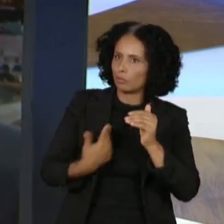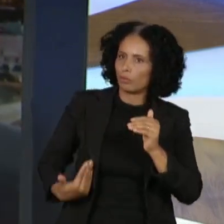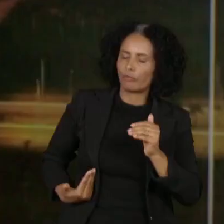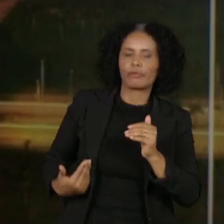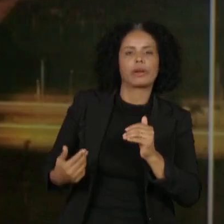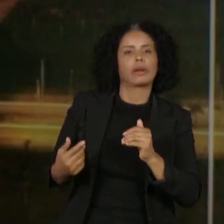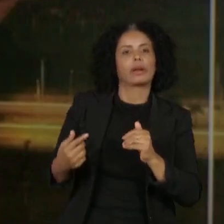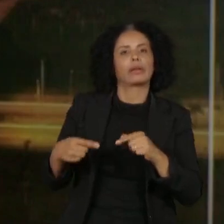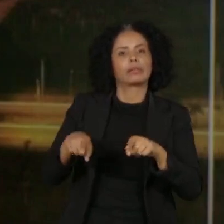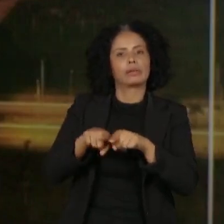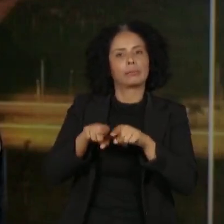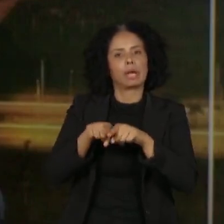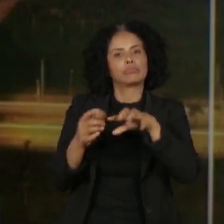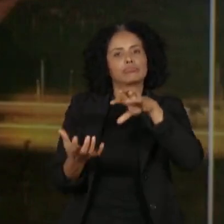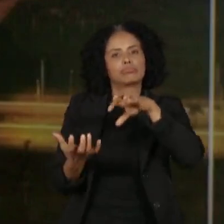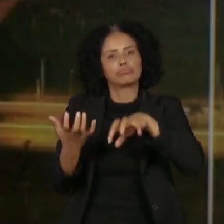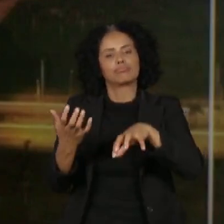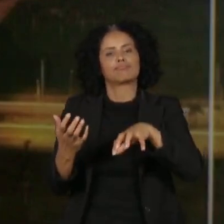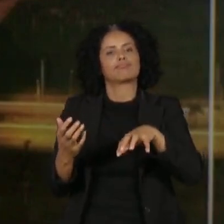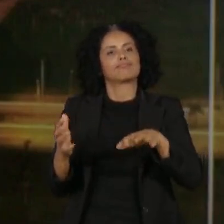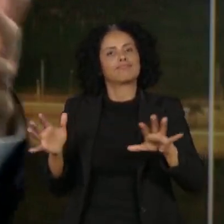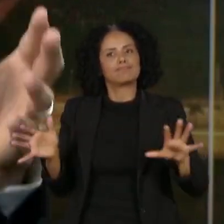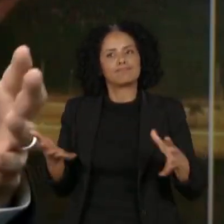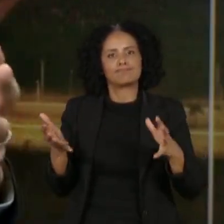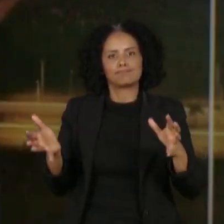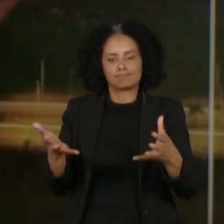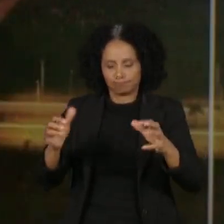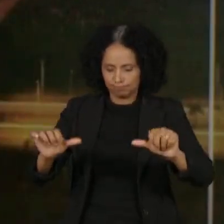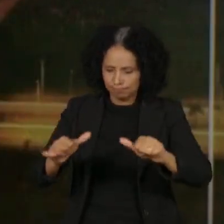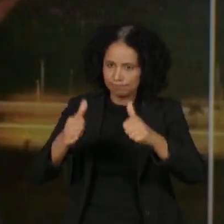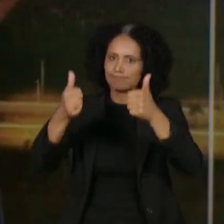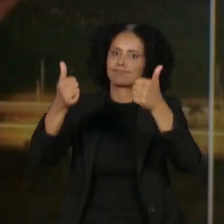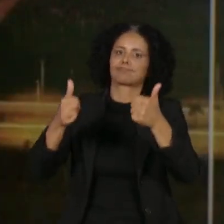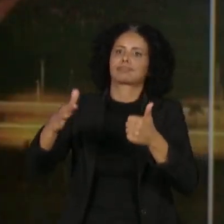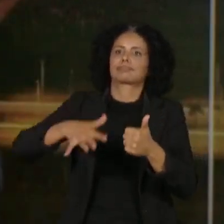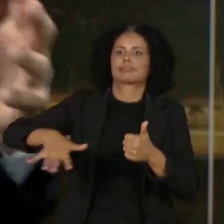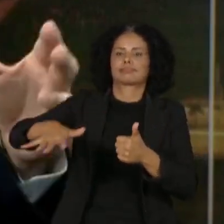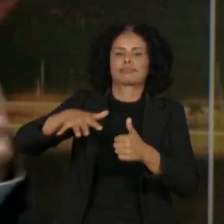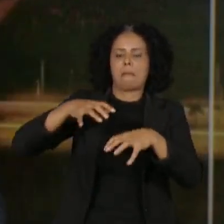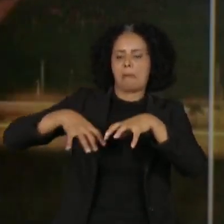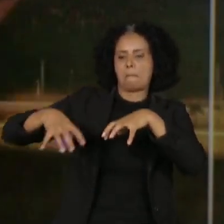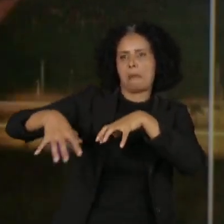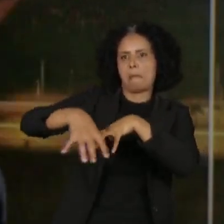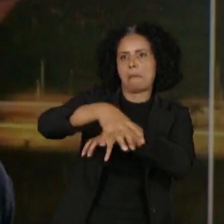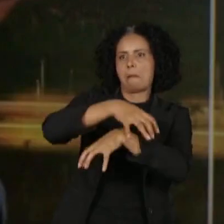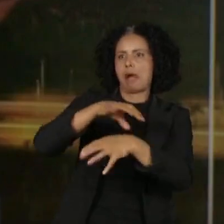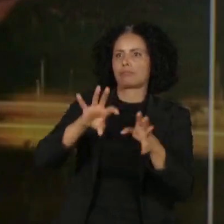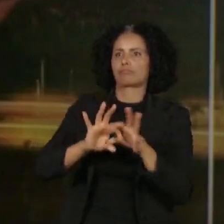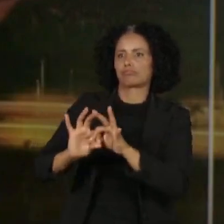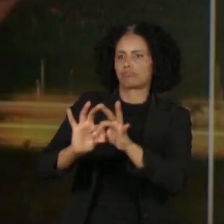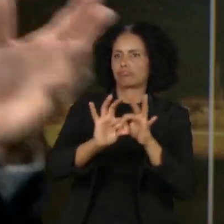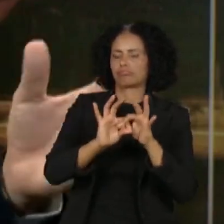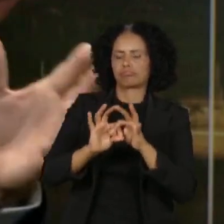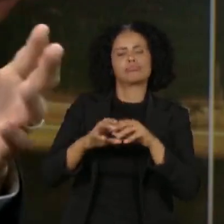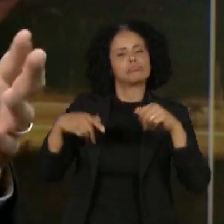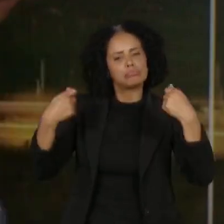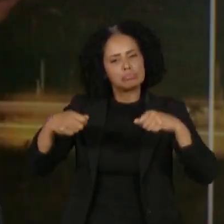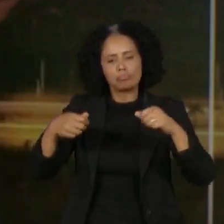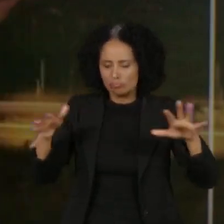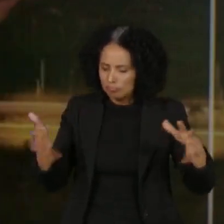nacional, numa recuperação, tem dito, numa reabilitação do ambiente institucional. Estou dizendo que vamos fazer um rehab